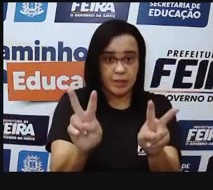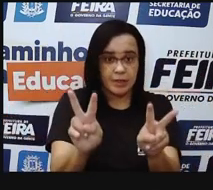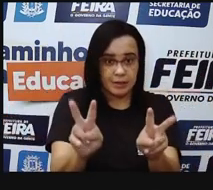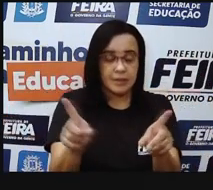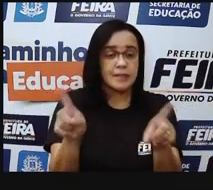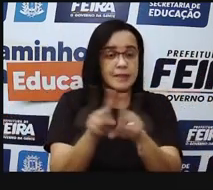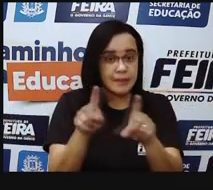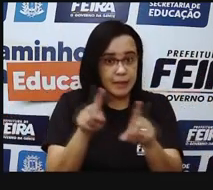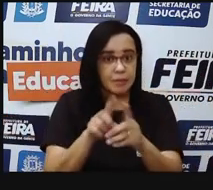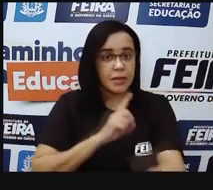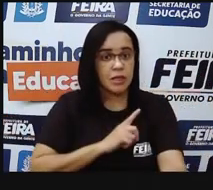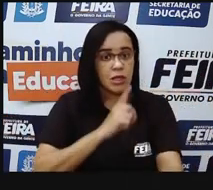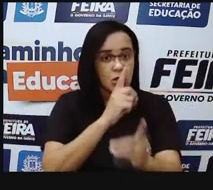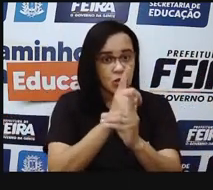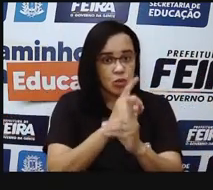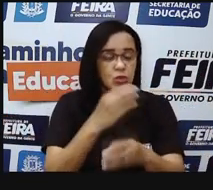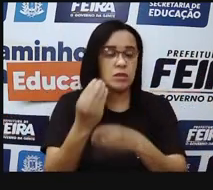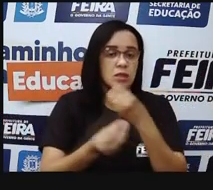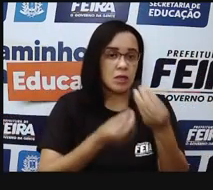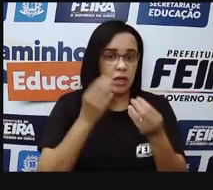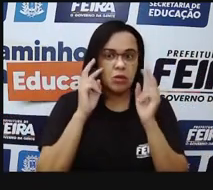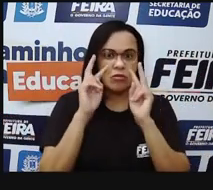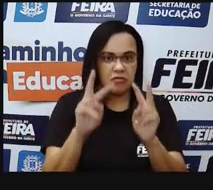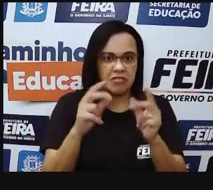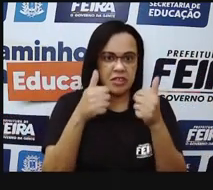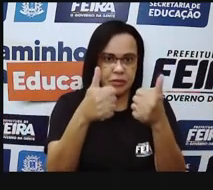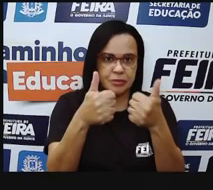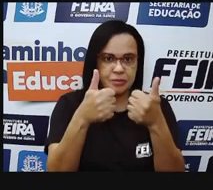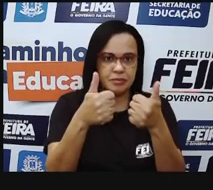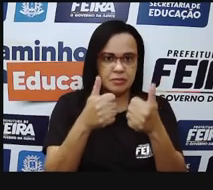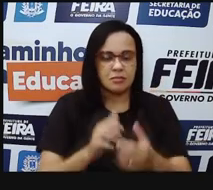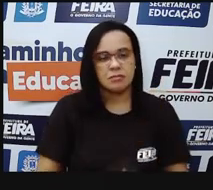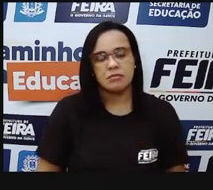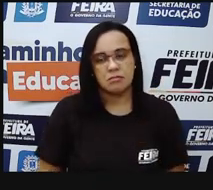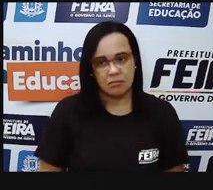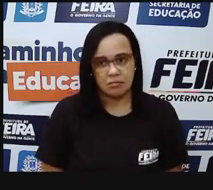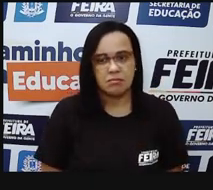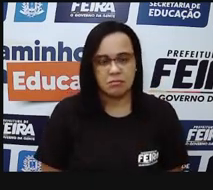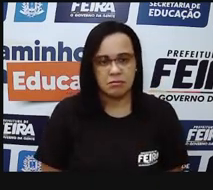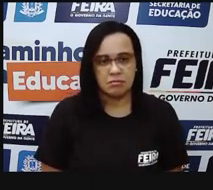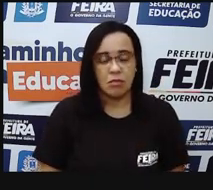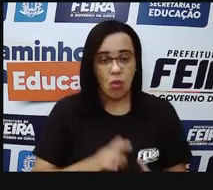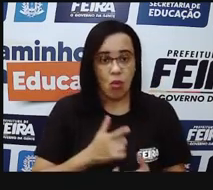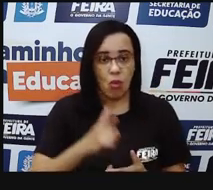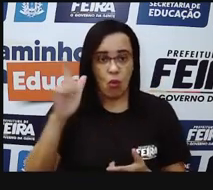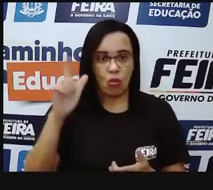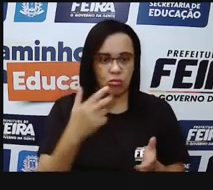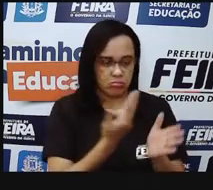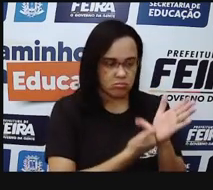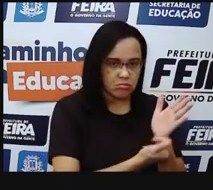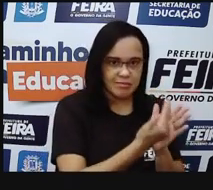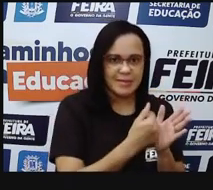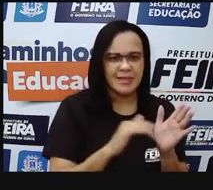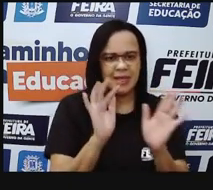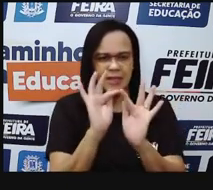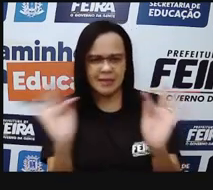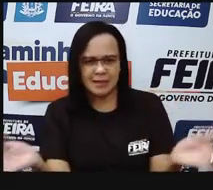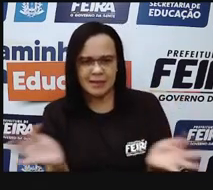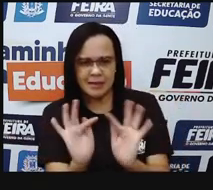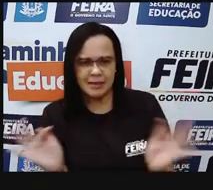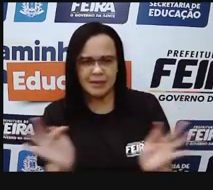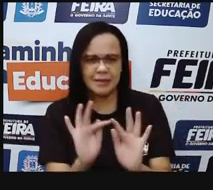identificar o que a gente está vendo. Então, aqui uma imagem simples, né, mais